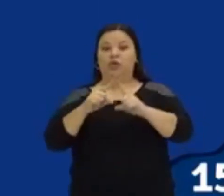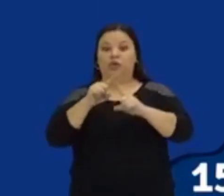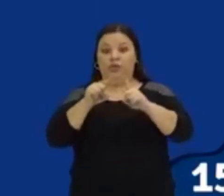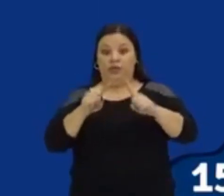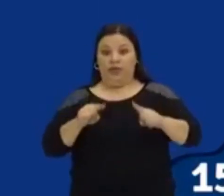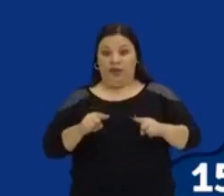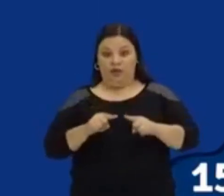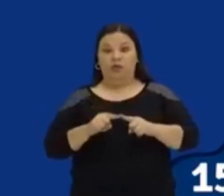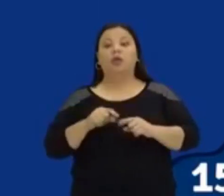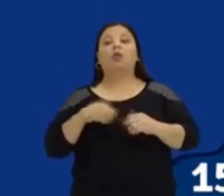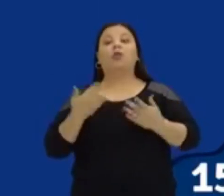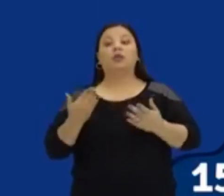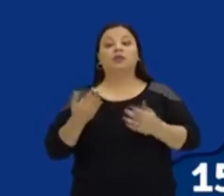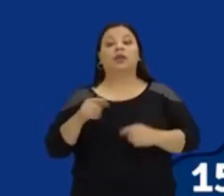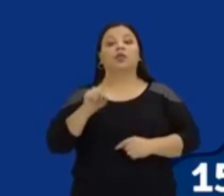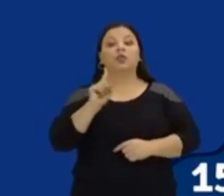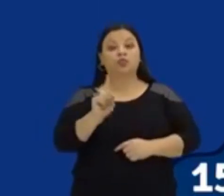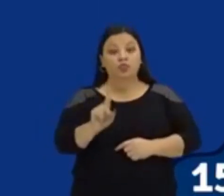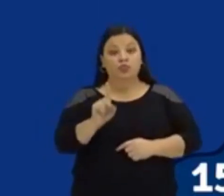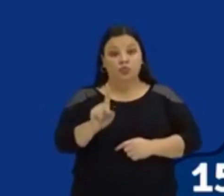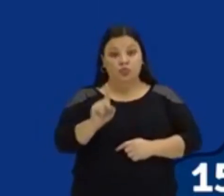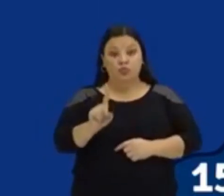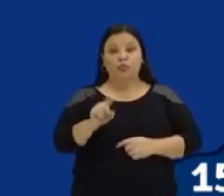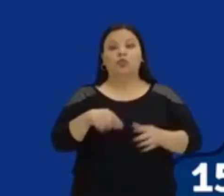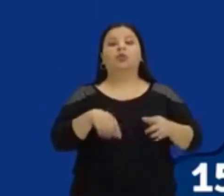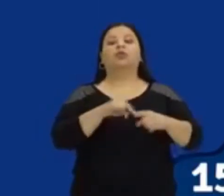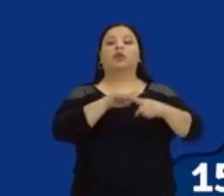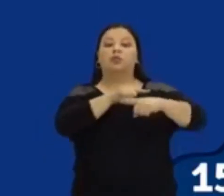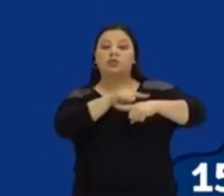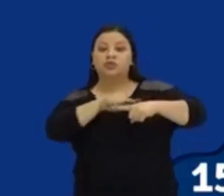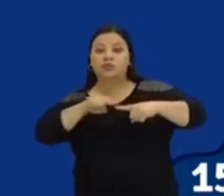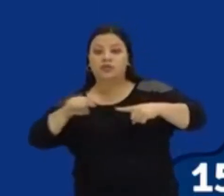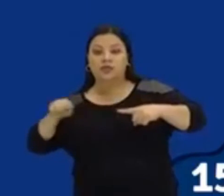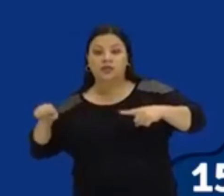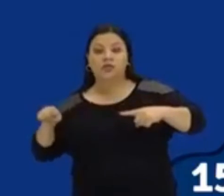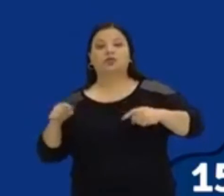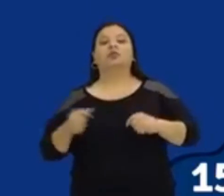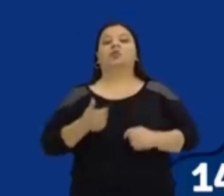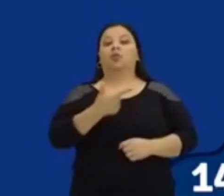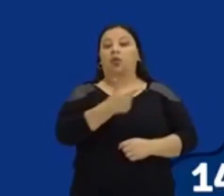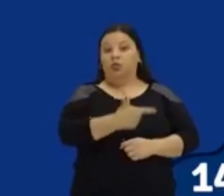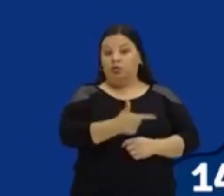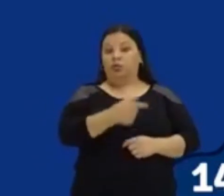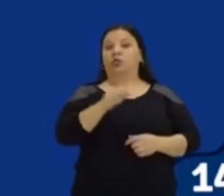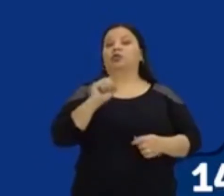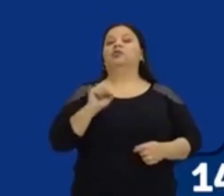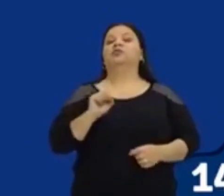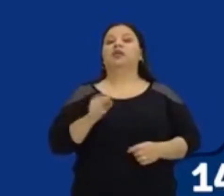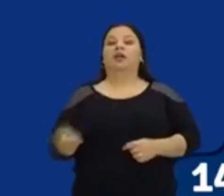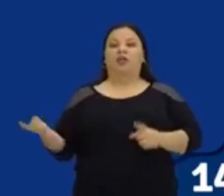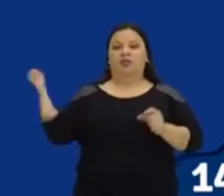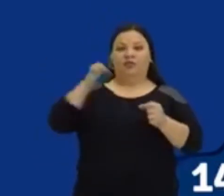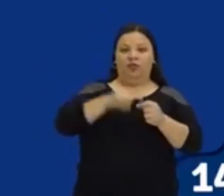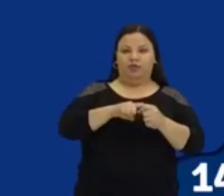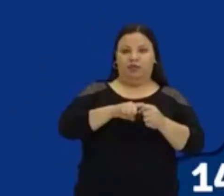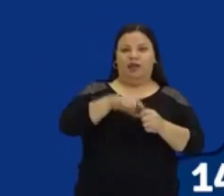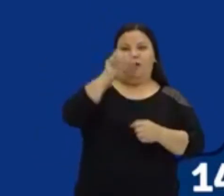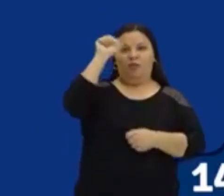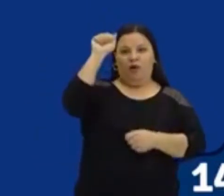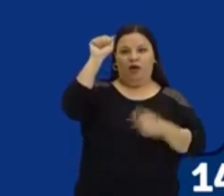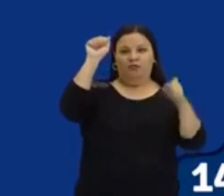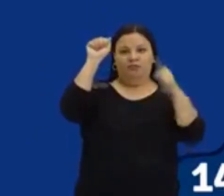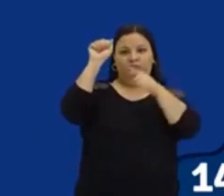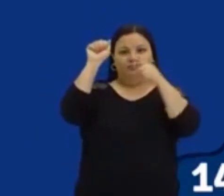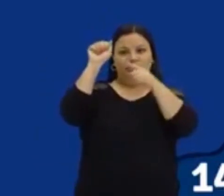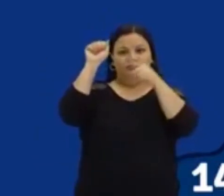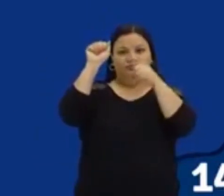isso dividido por 2 vezes o valor do a e o a lembra aqui, olha. O valor de a é